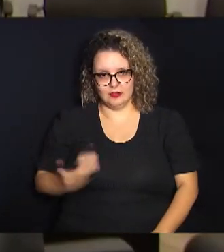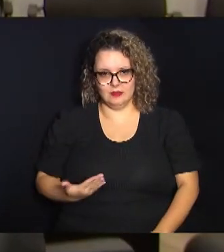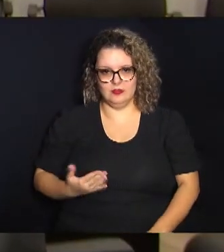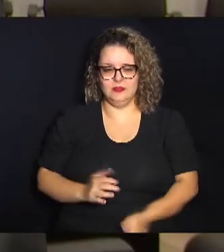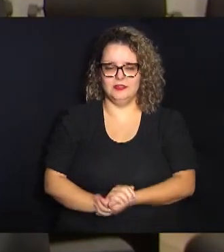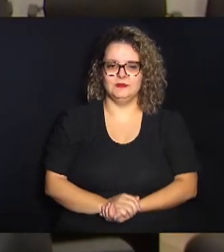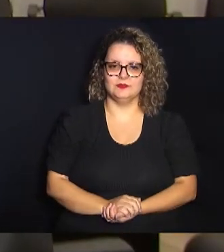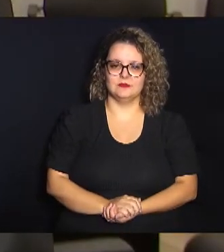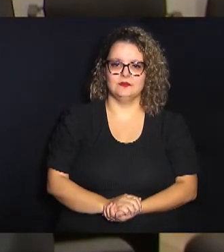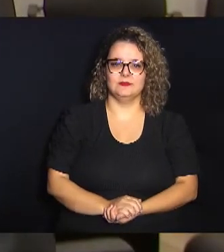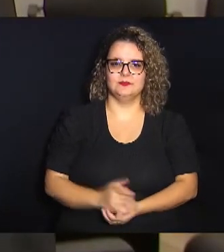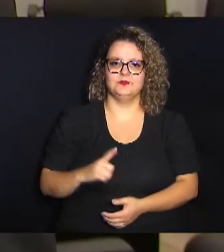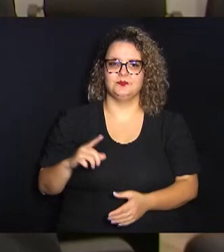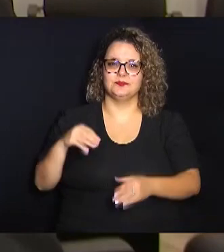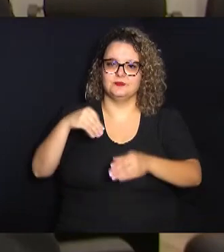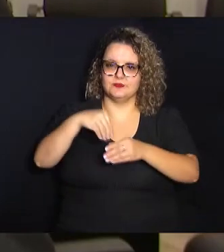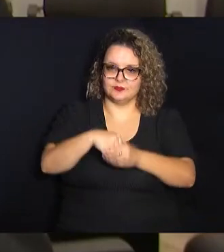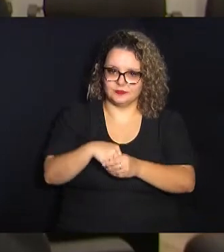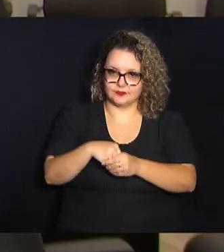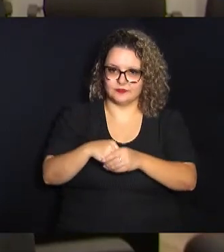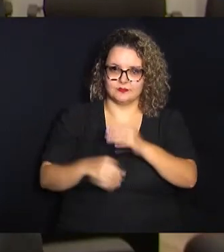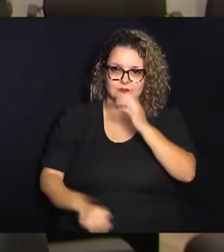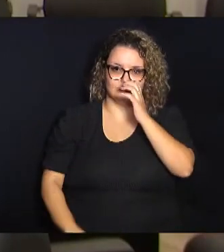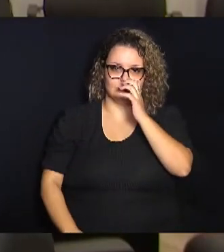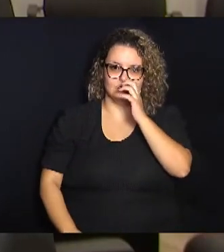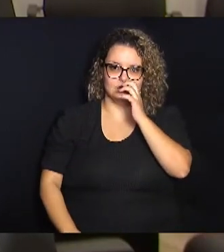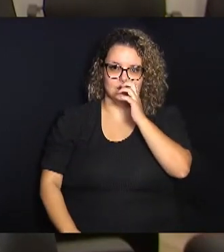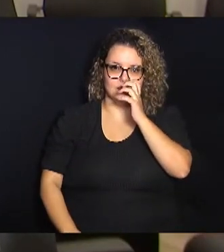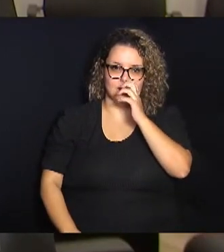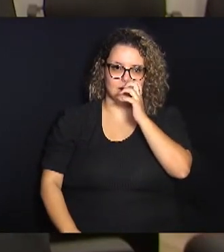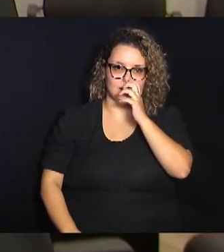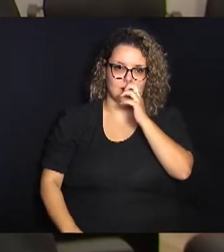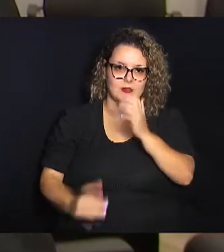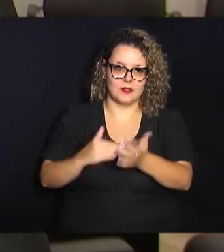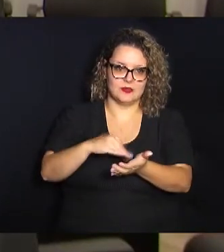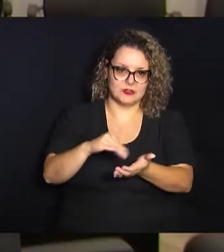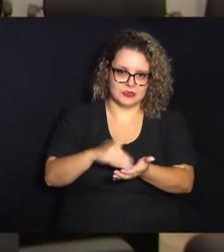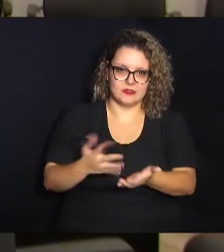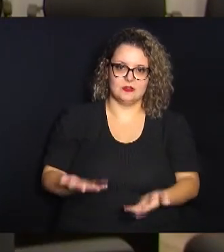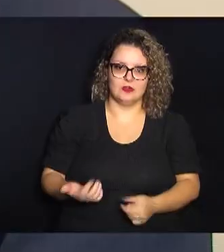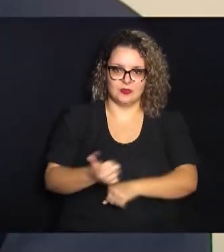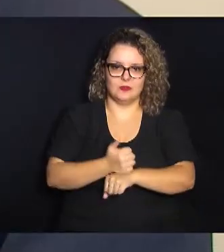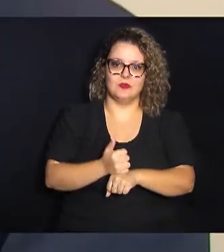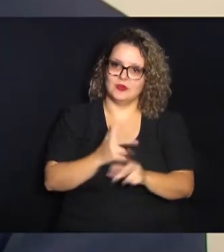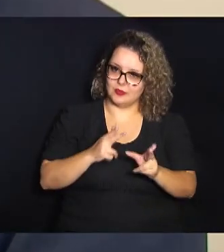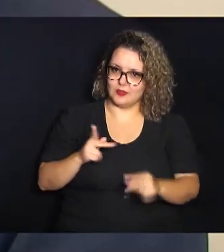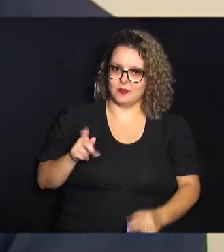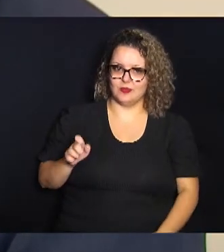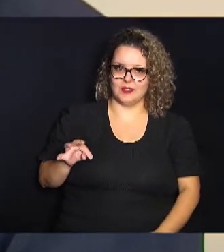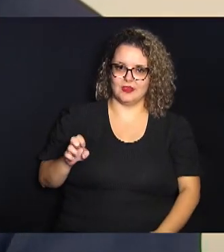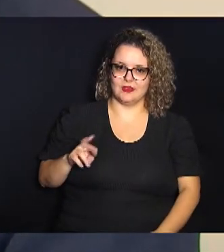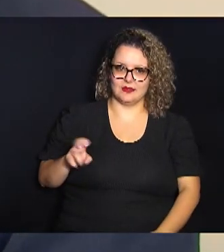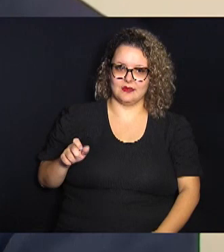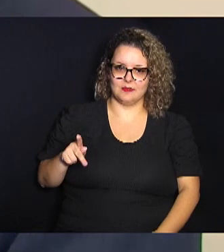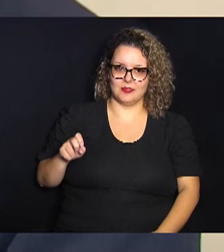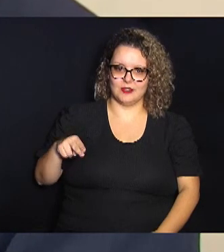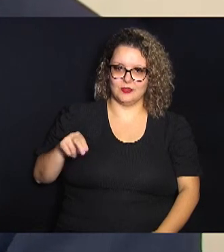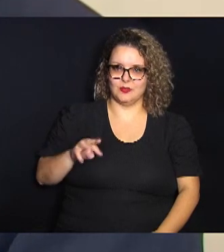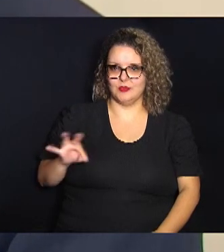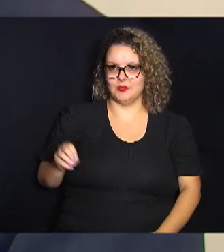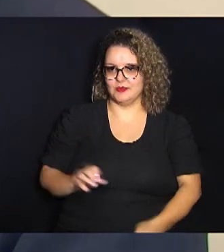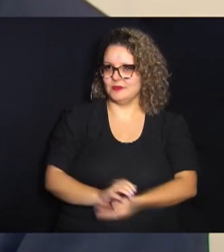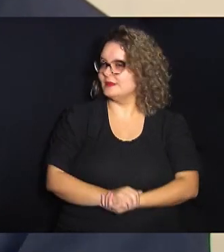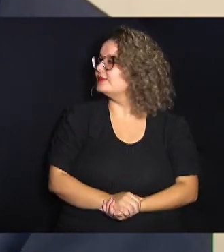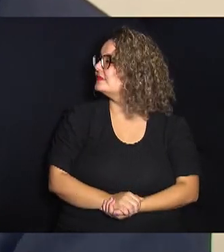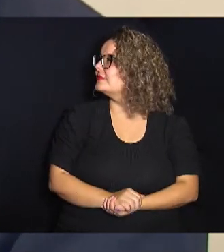dentro do quadro de secretariado um profissional igual ao Peter Panuto. Acho que a principal característica é a defesa